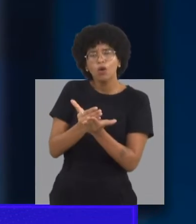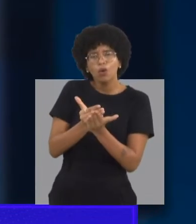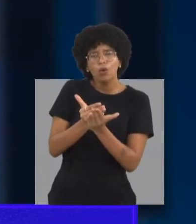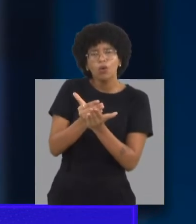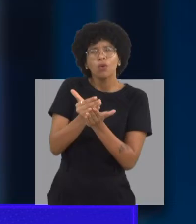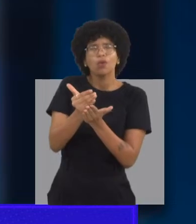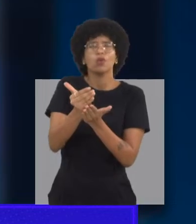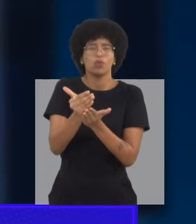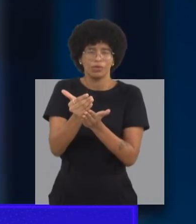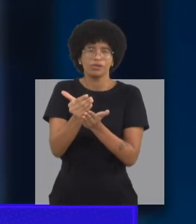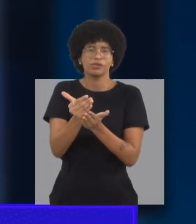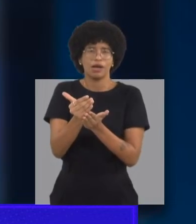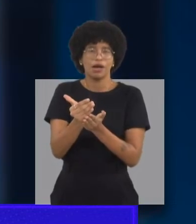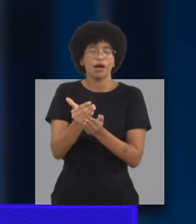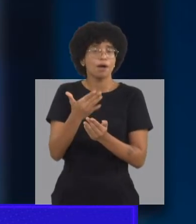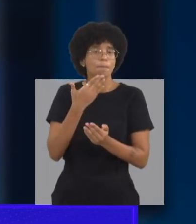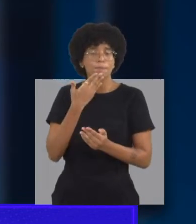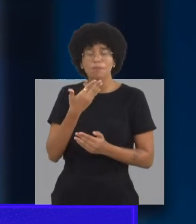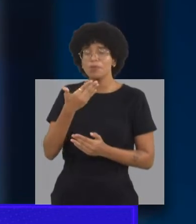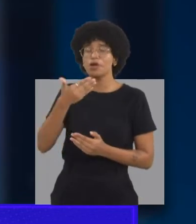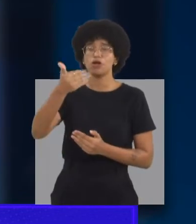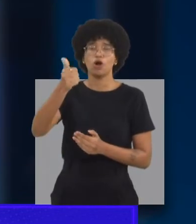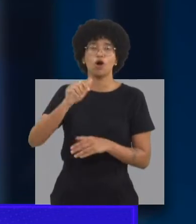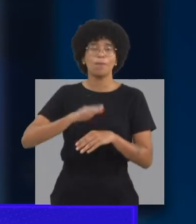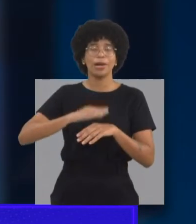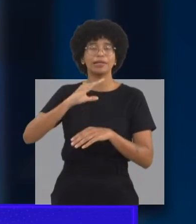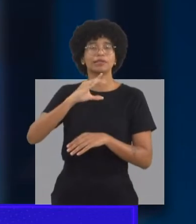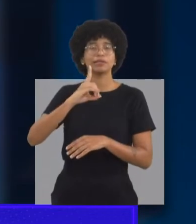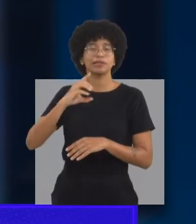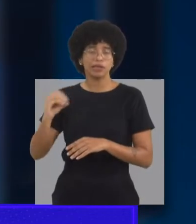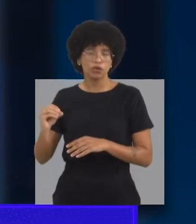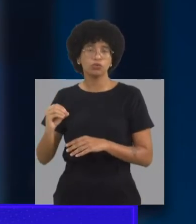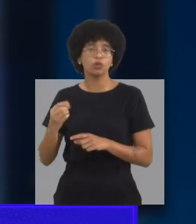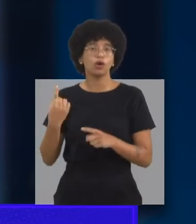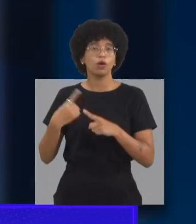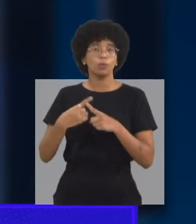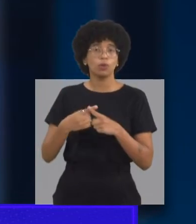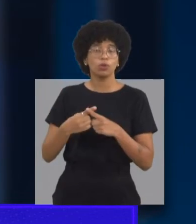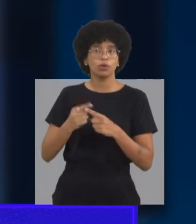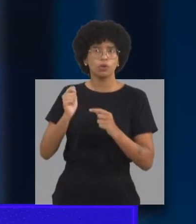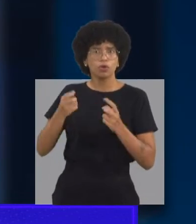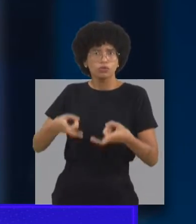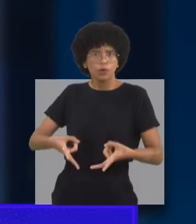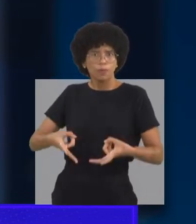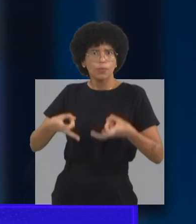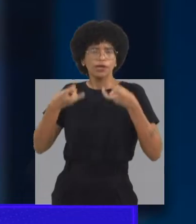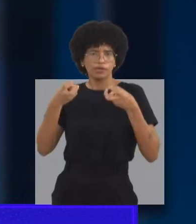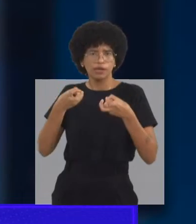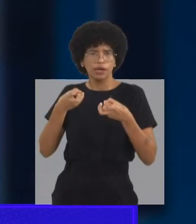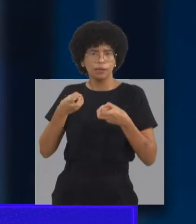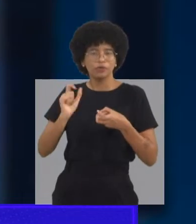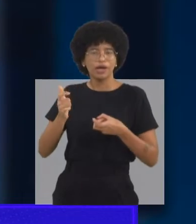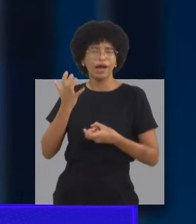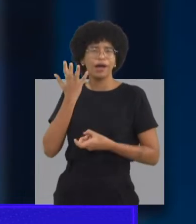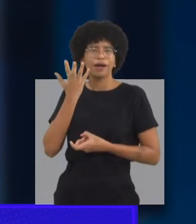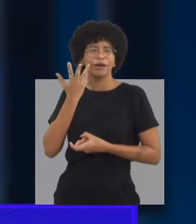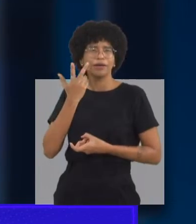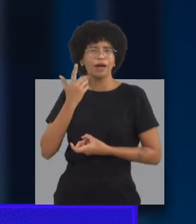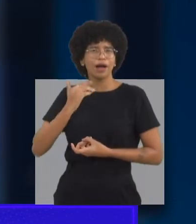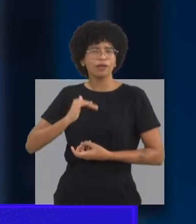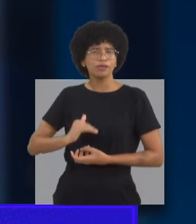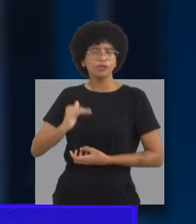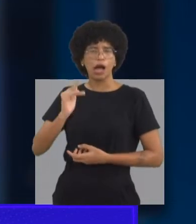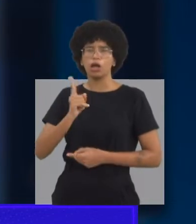identificar esses comprometimentos no sentido quais as áreas estão precisando de ajuda, de socorro, encontrar os